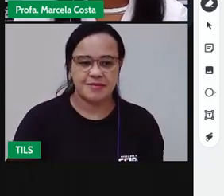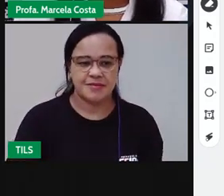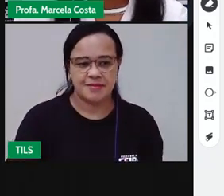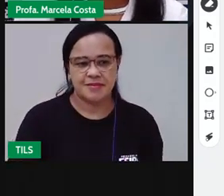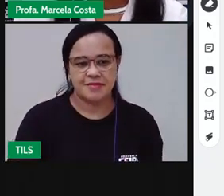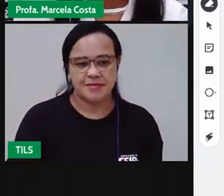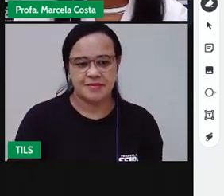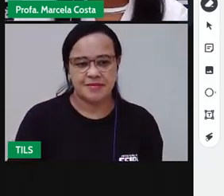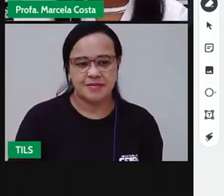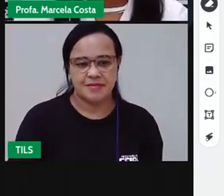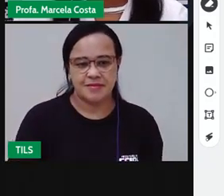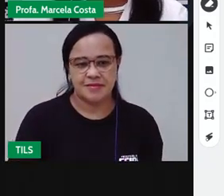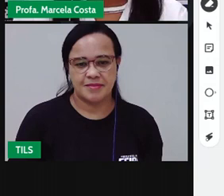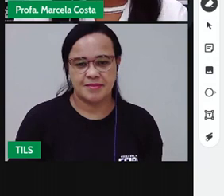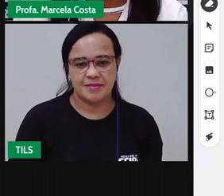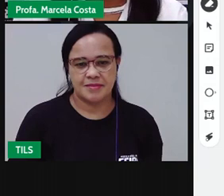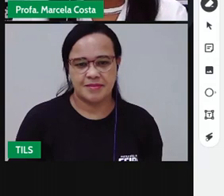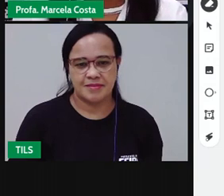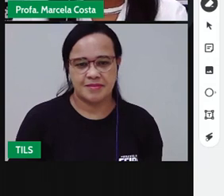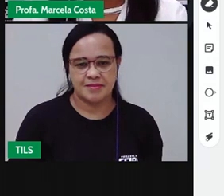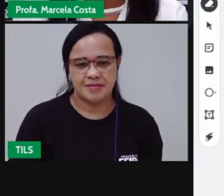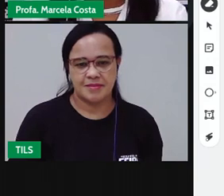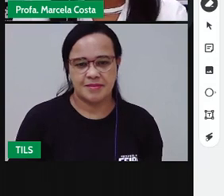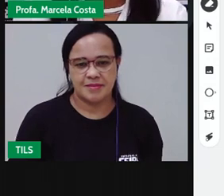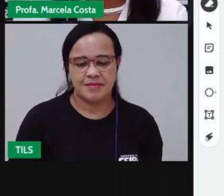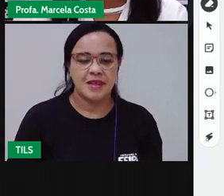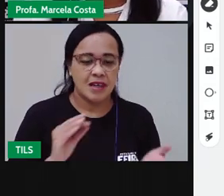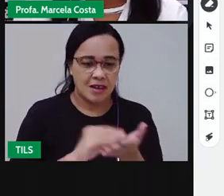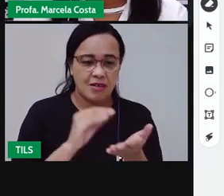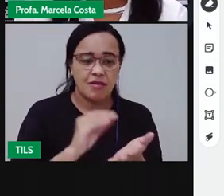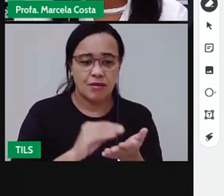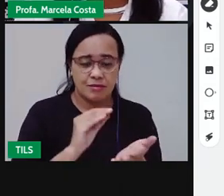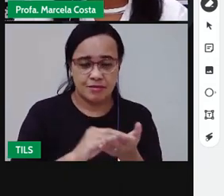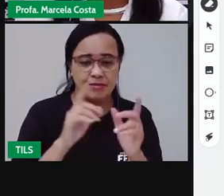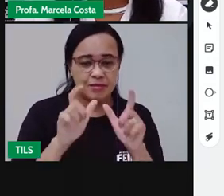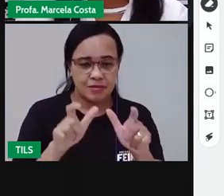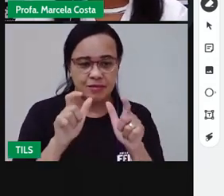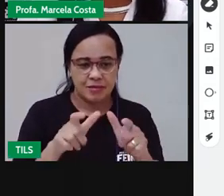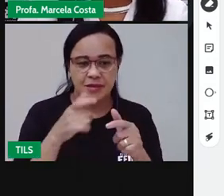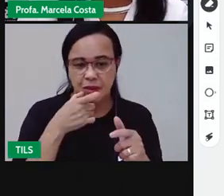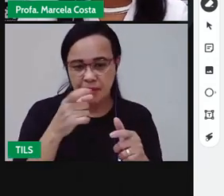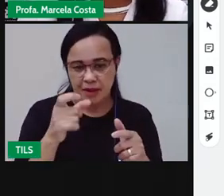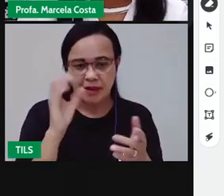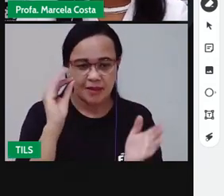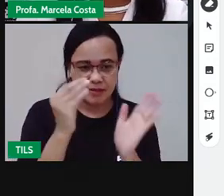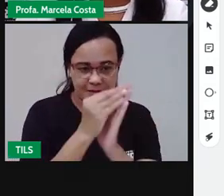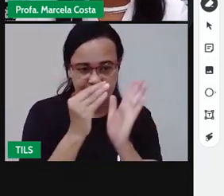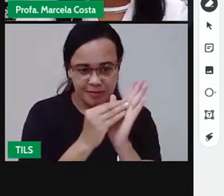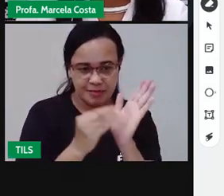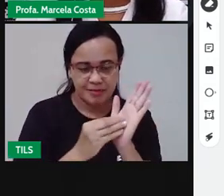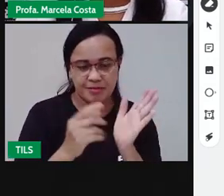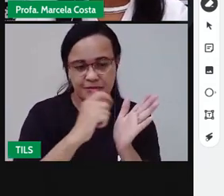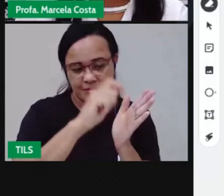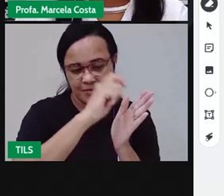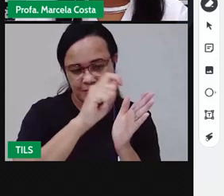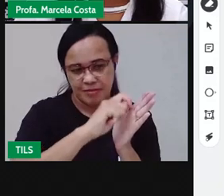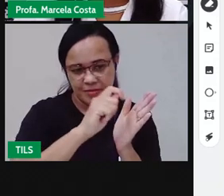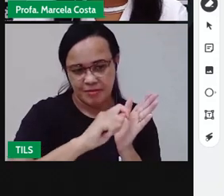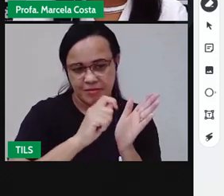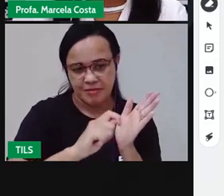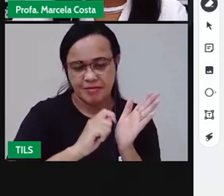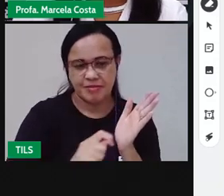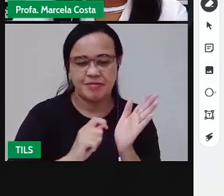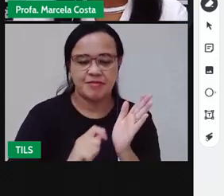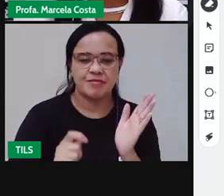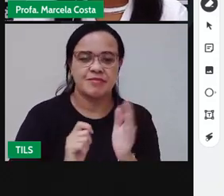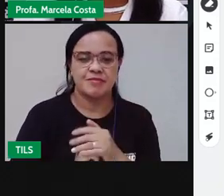Porque, senão, não vou ter espaço para escrever outra palavra. Tá? Minha borracha virtual.